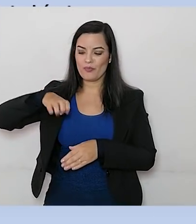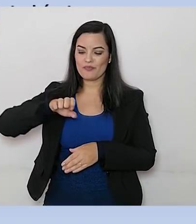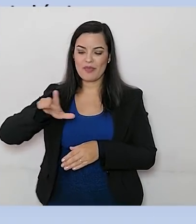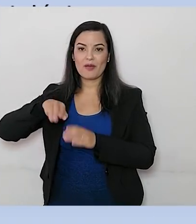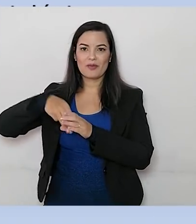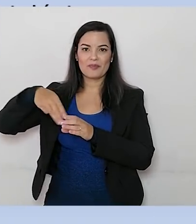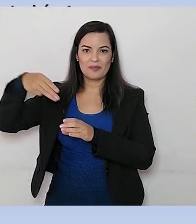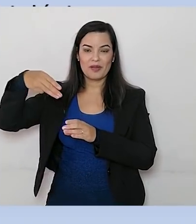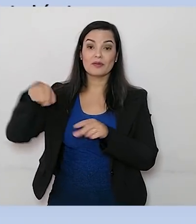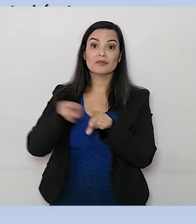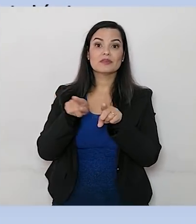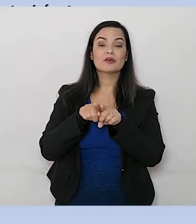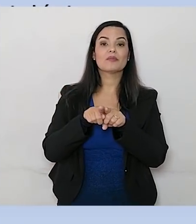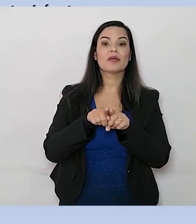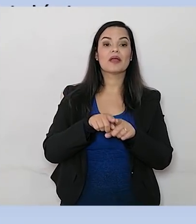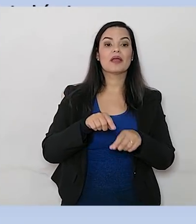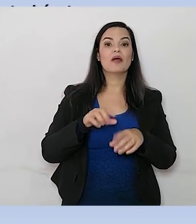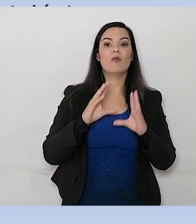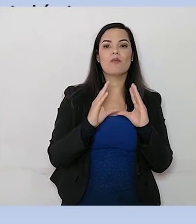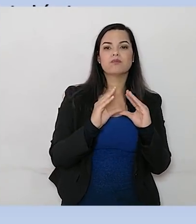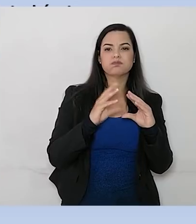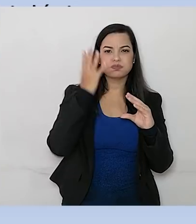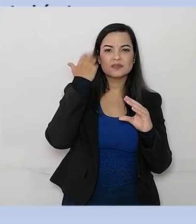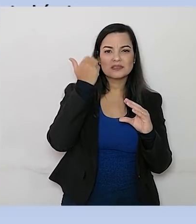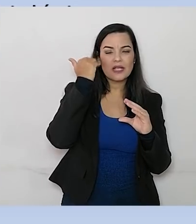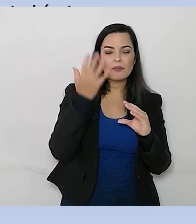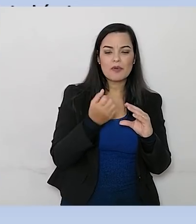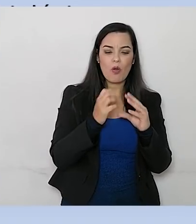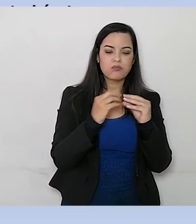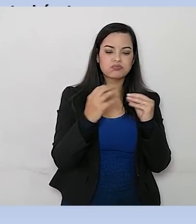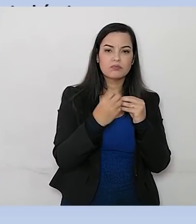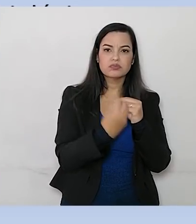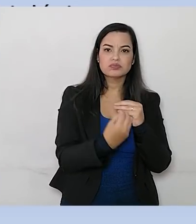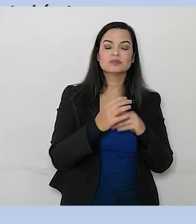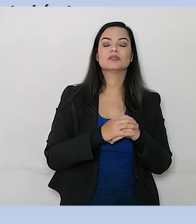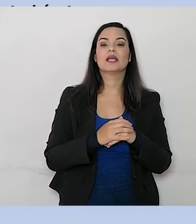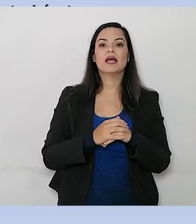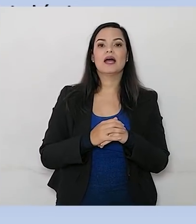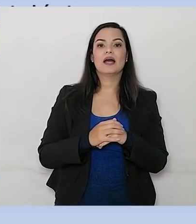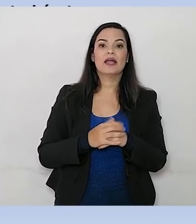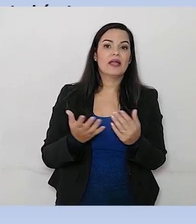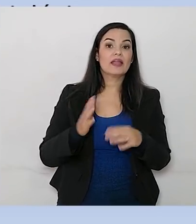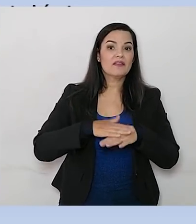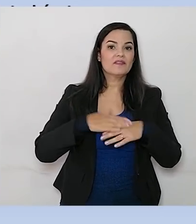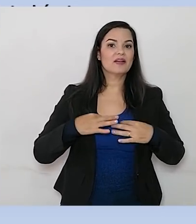seda. A camiseta que nós vestimos, ela só é possível porque existe um inseto, que é o Bombix morix,